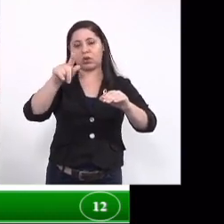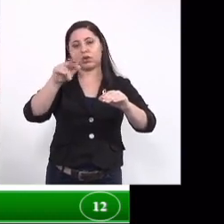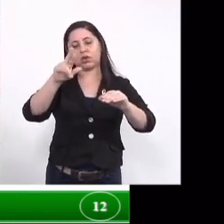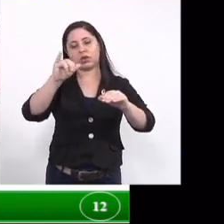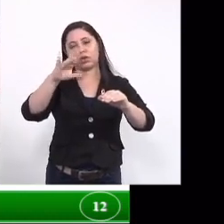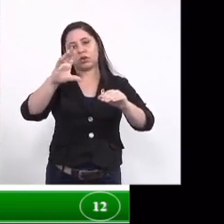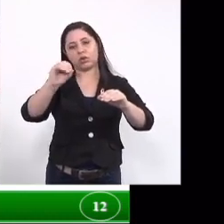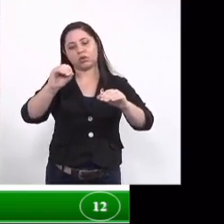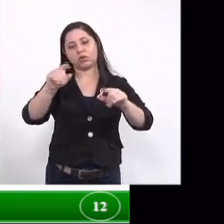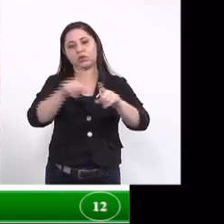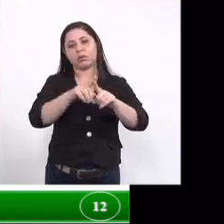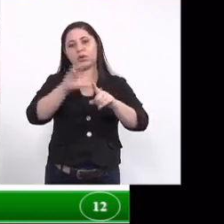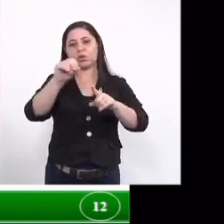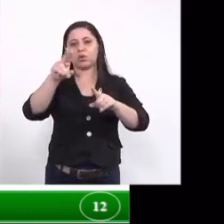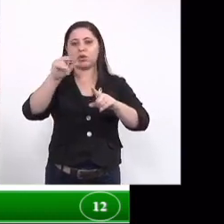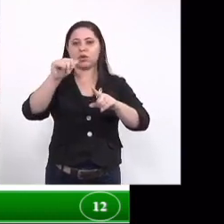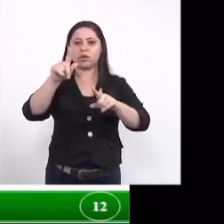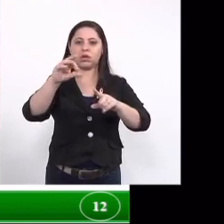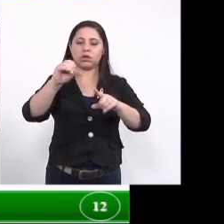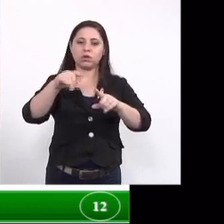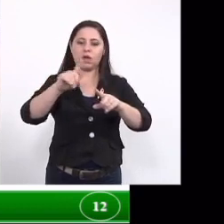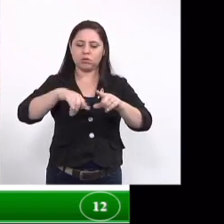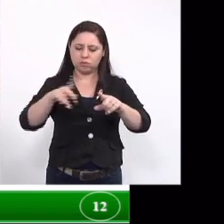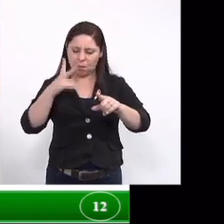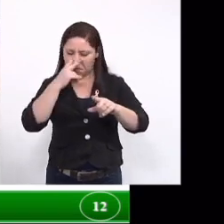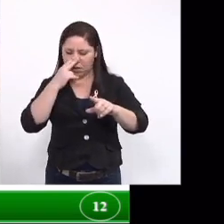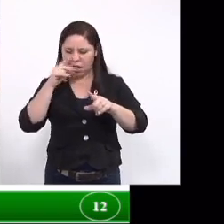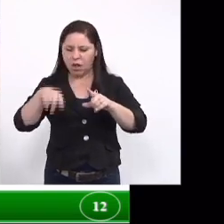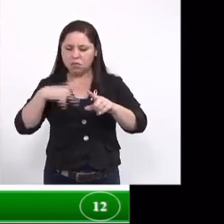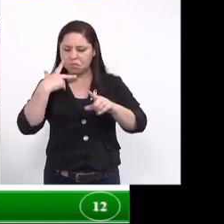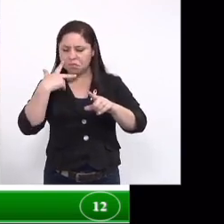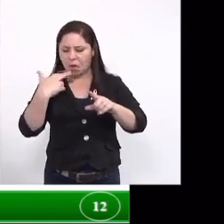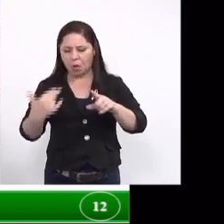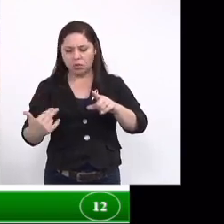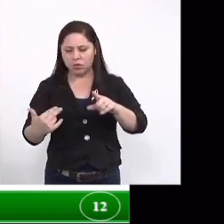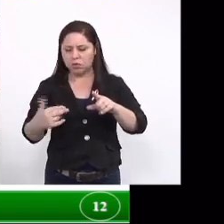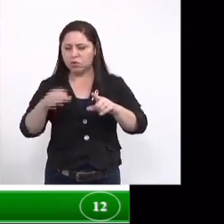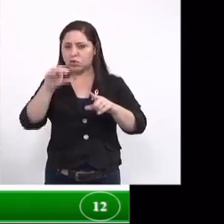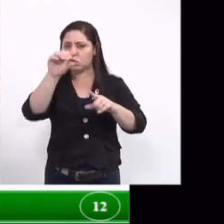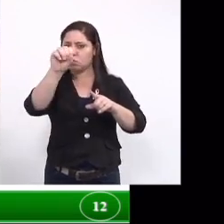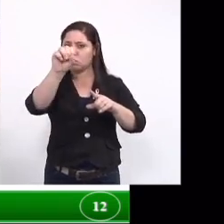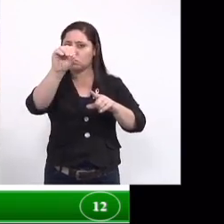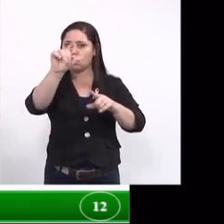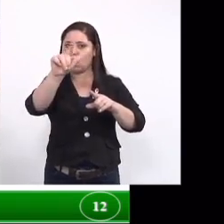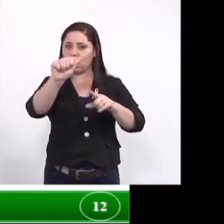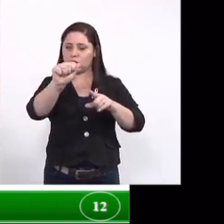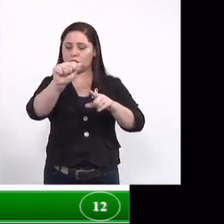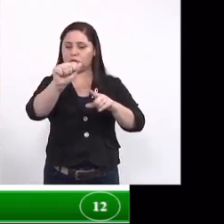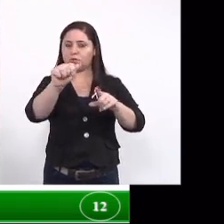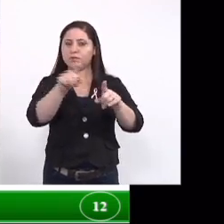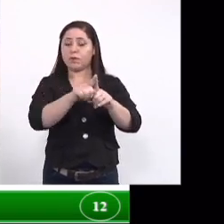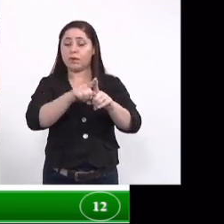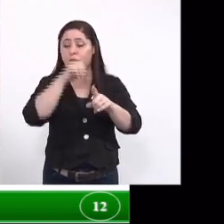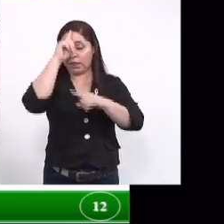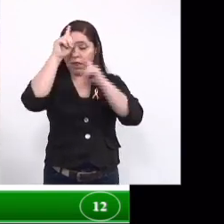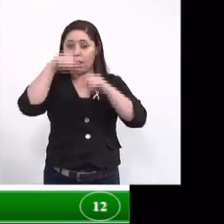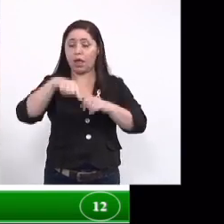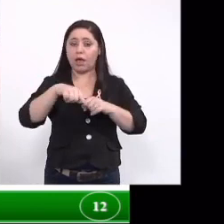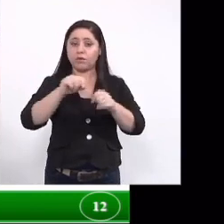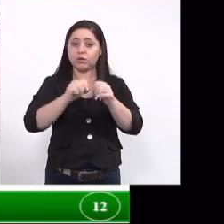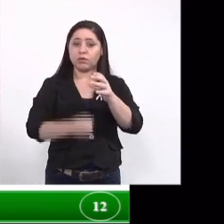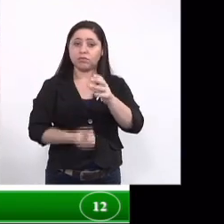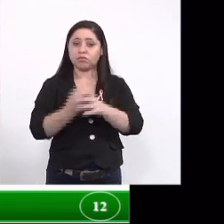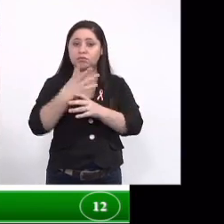se vocês olharem esses compostos inorgânicos são compostos bastante comuns como por exemplo a soda cáustica então a ideia é realmente produzir um